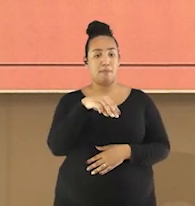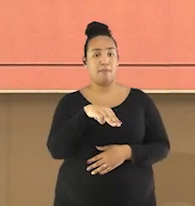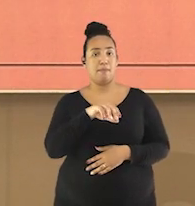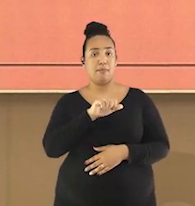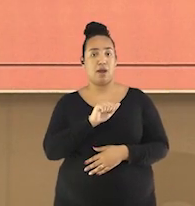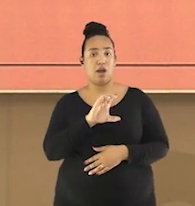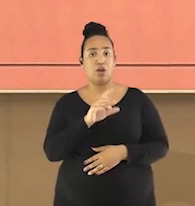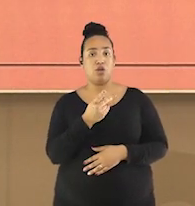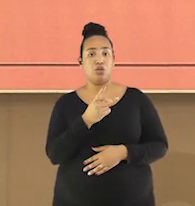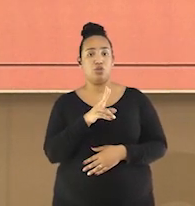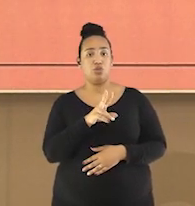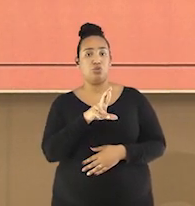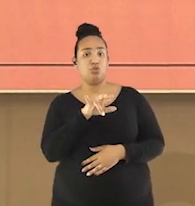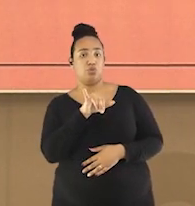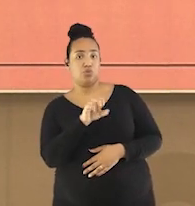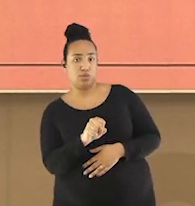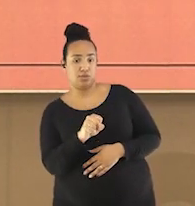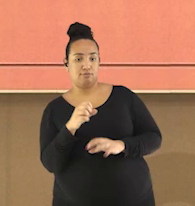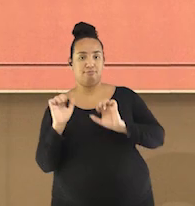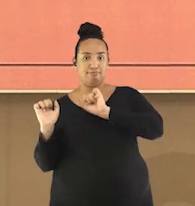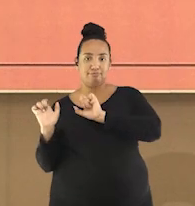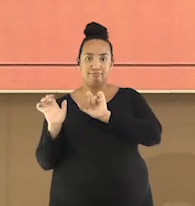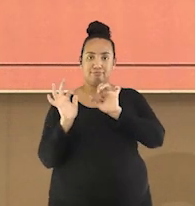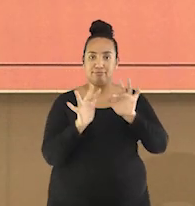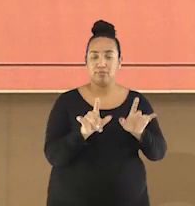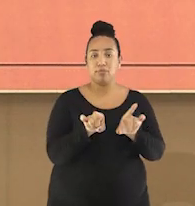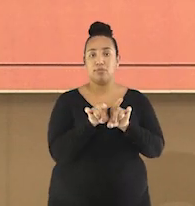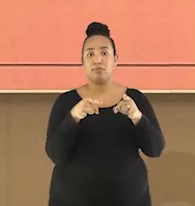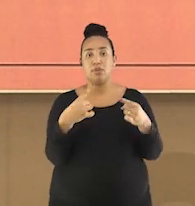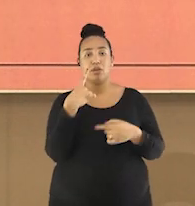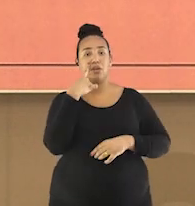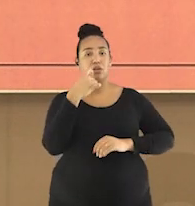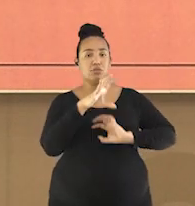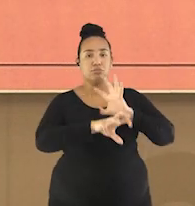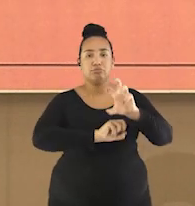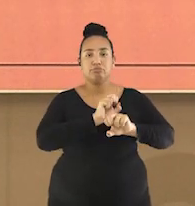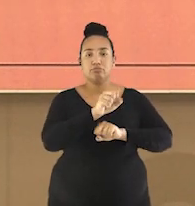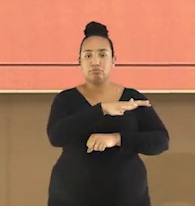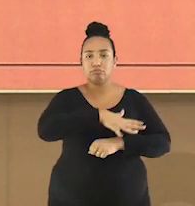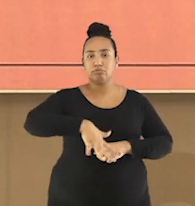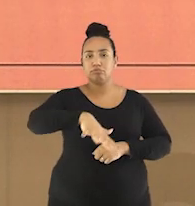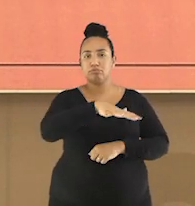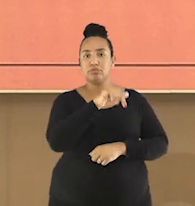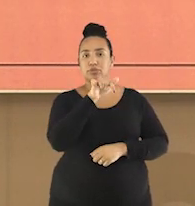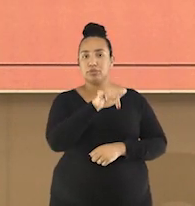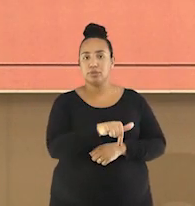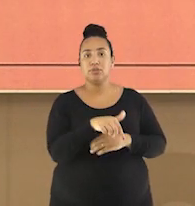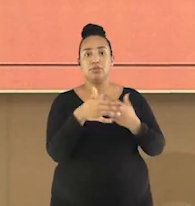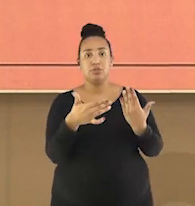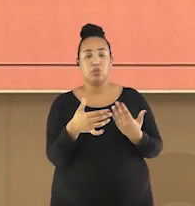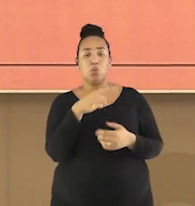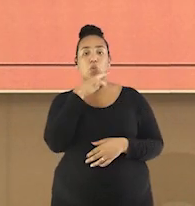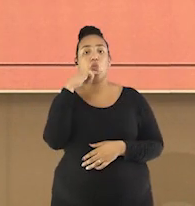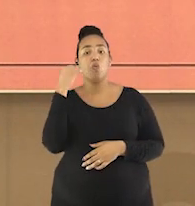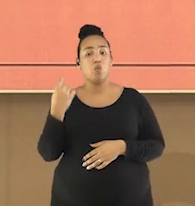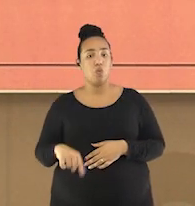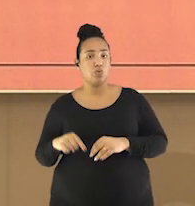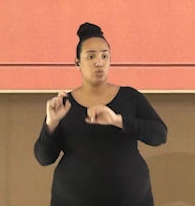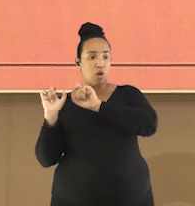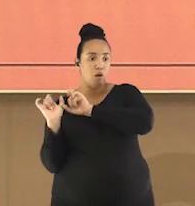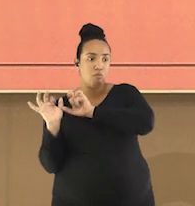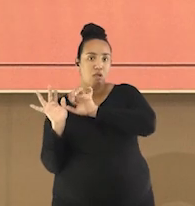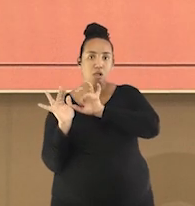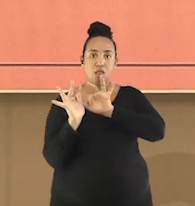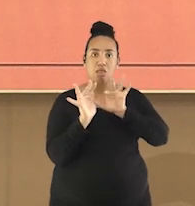Igualmente interessados na exploração da mesma região, os russos disputaram a região chinesa na Guerra Russo